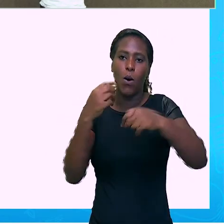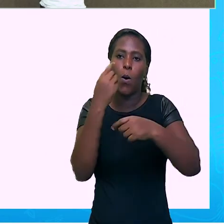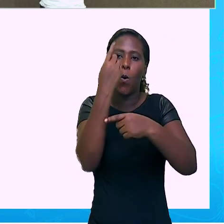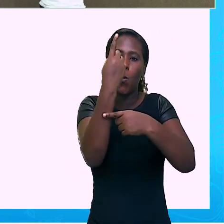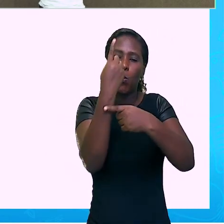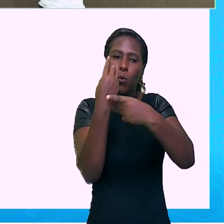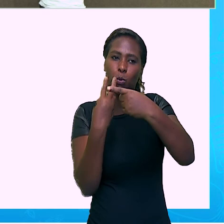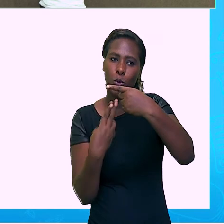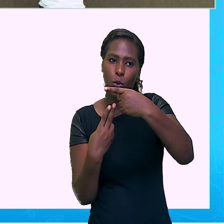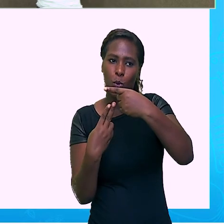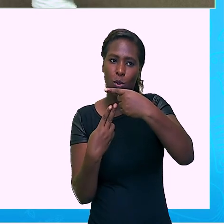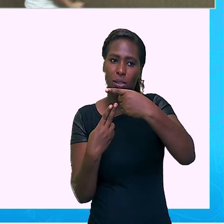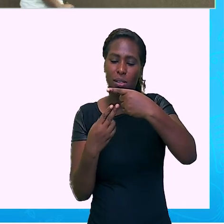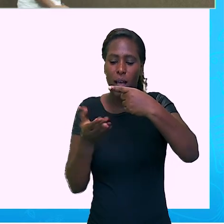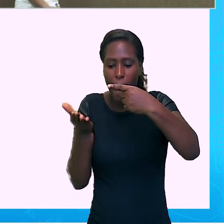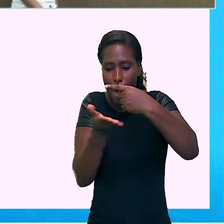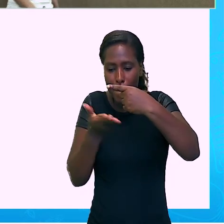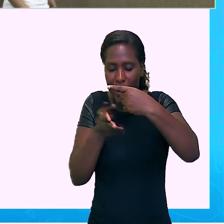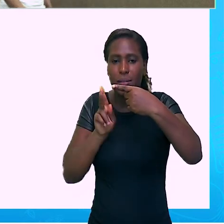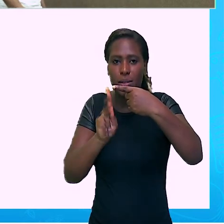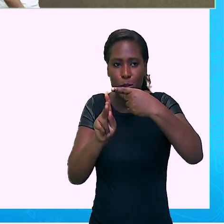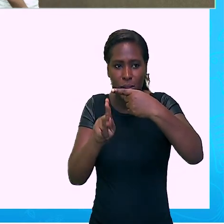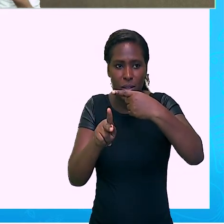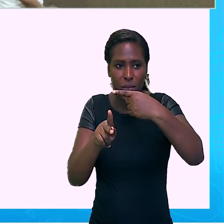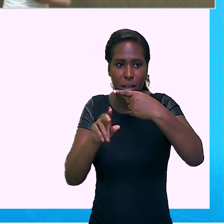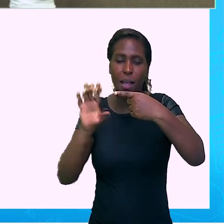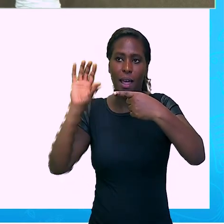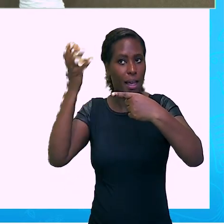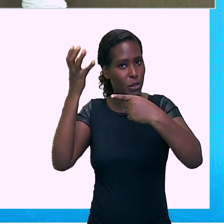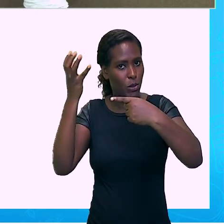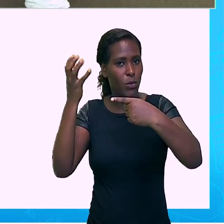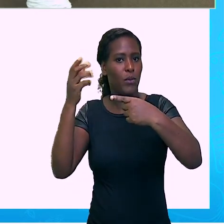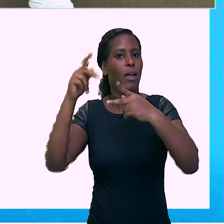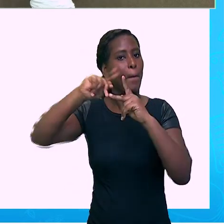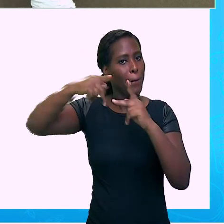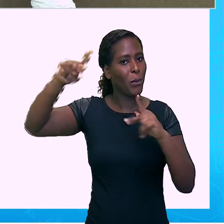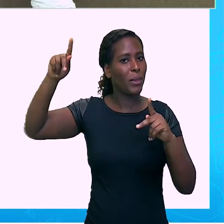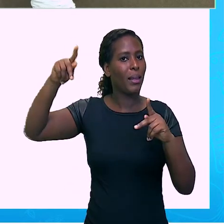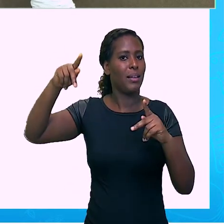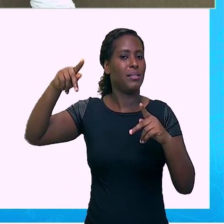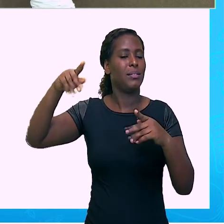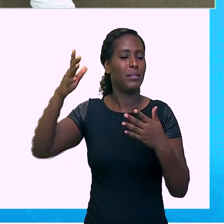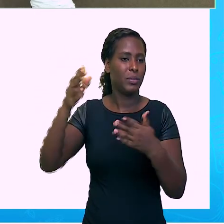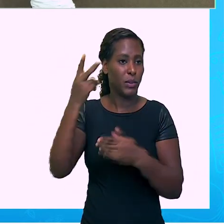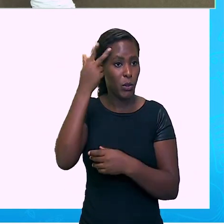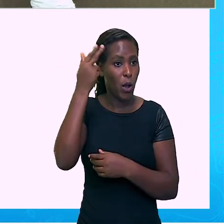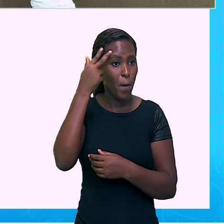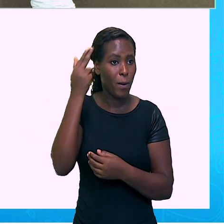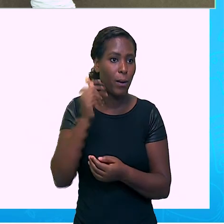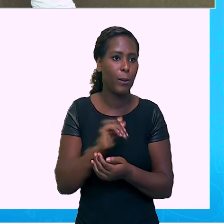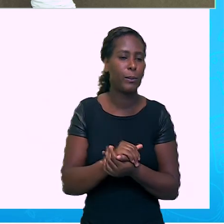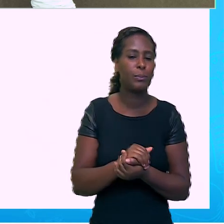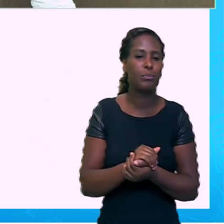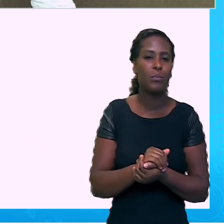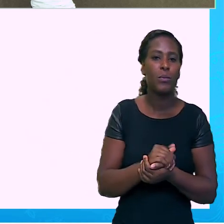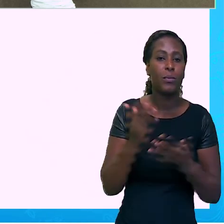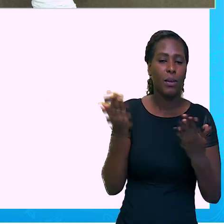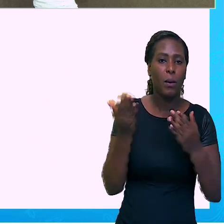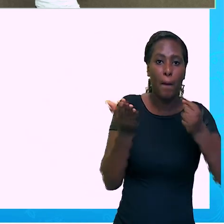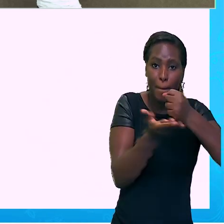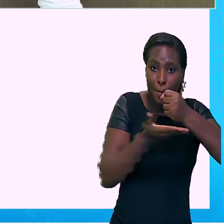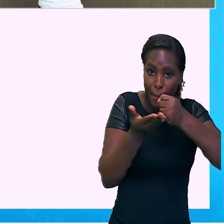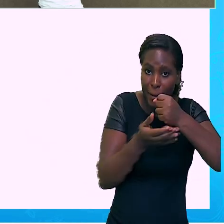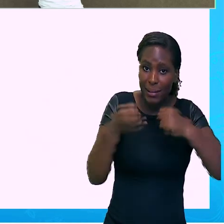da base e aí é só resolver a potência. Aqui da mesma forma, base negativa,